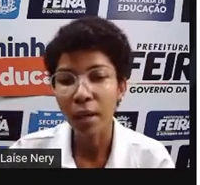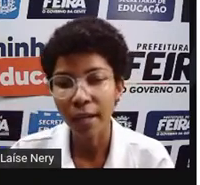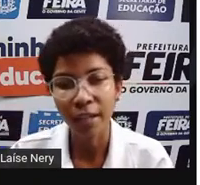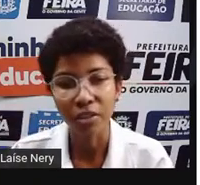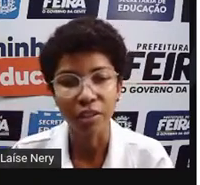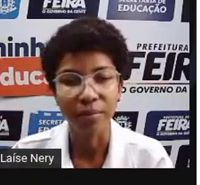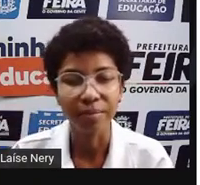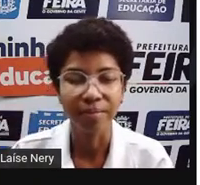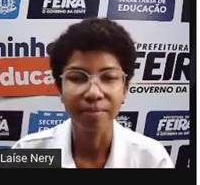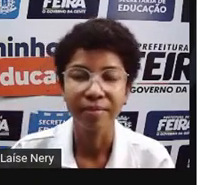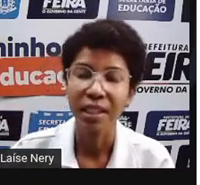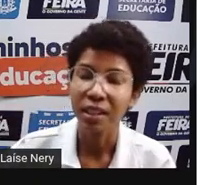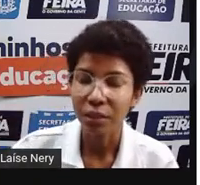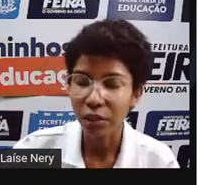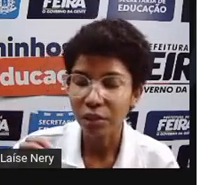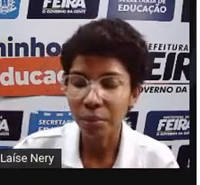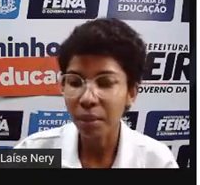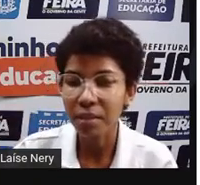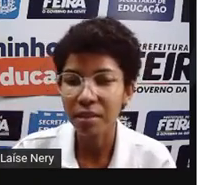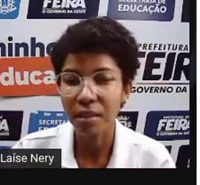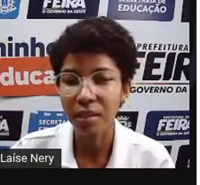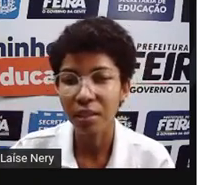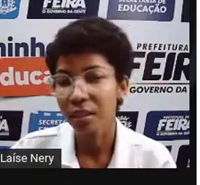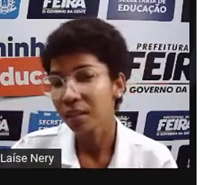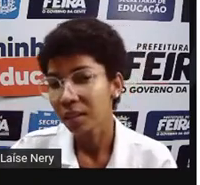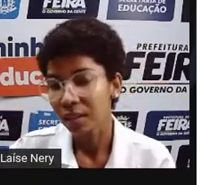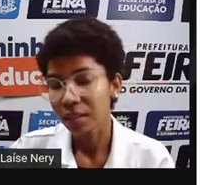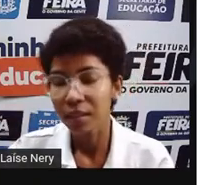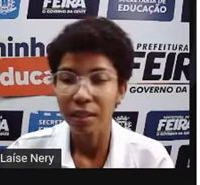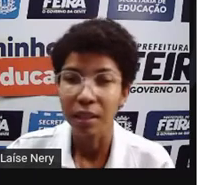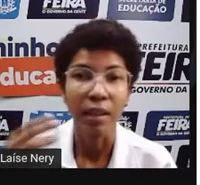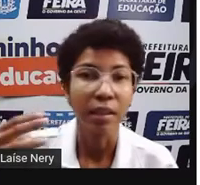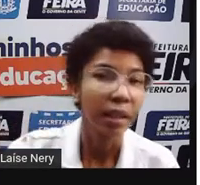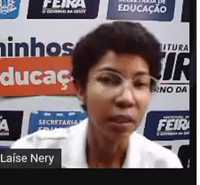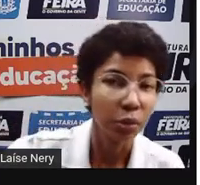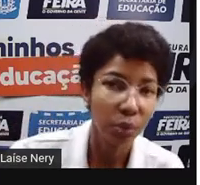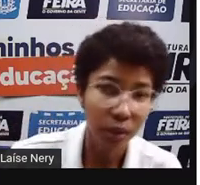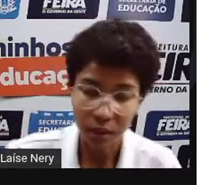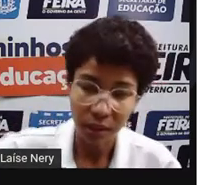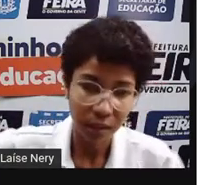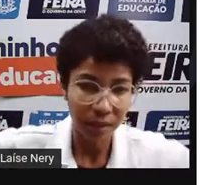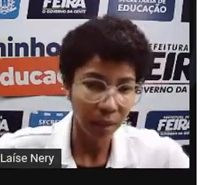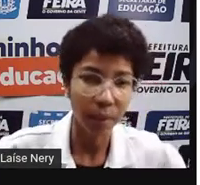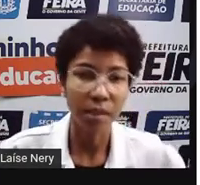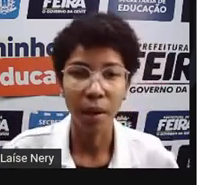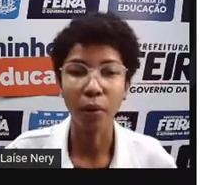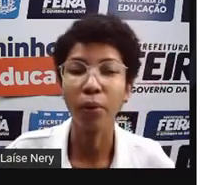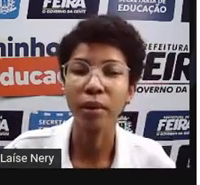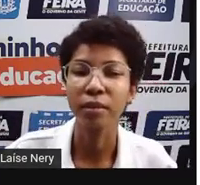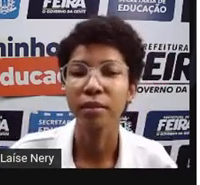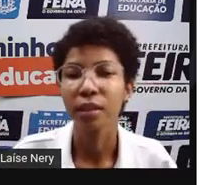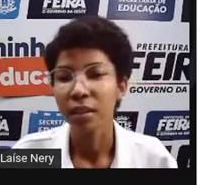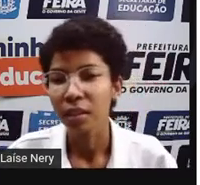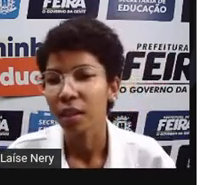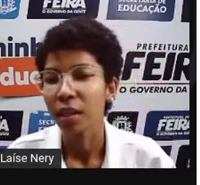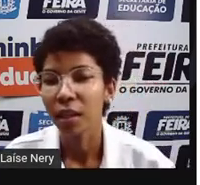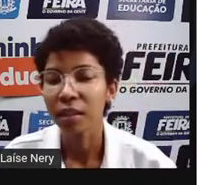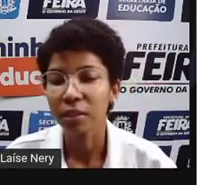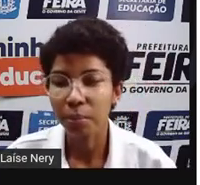coragem. Então, a gente não precisa querer tudo ali na mesma hora.